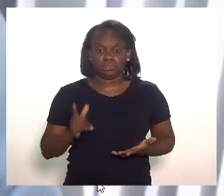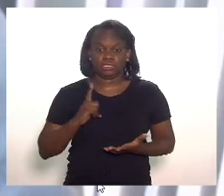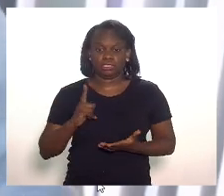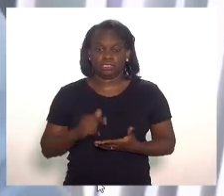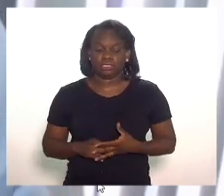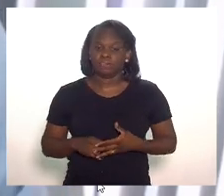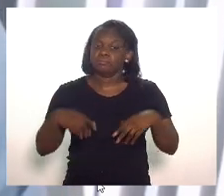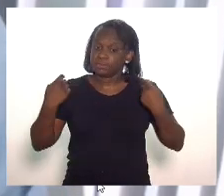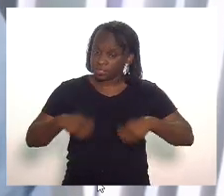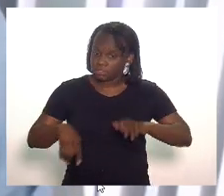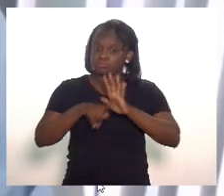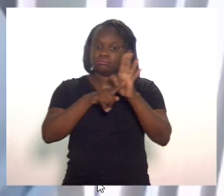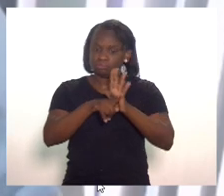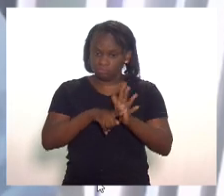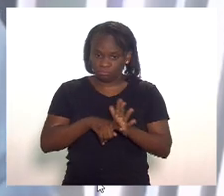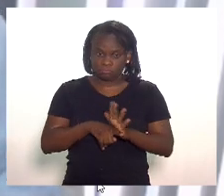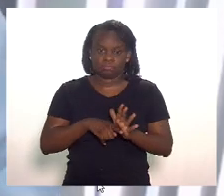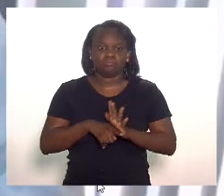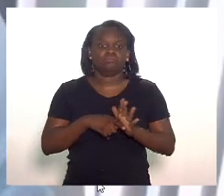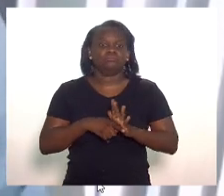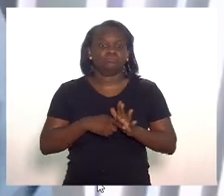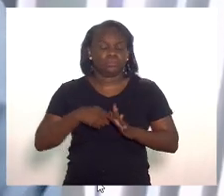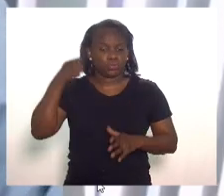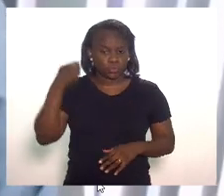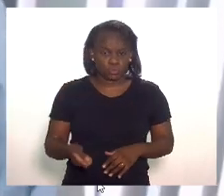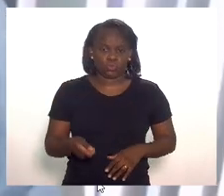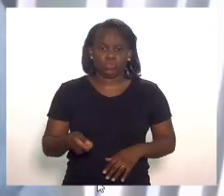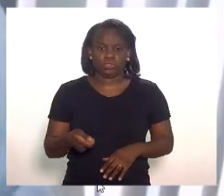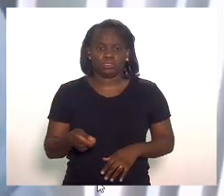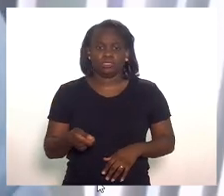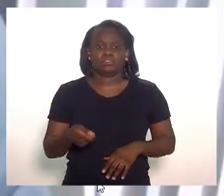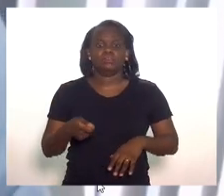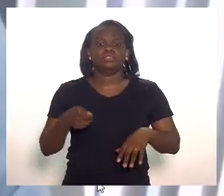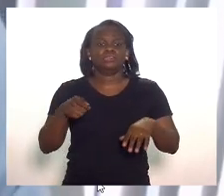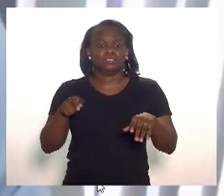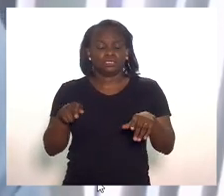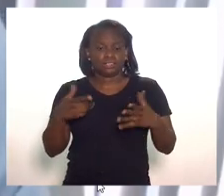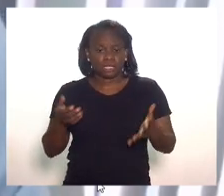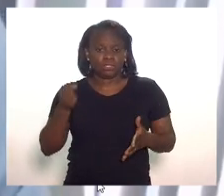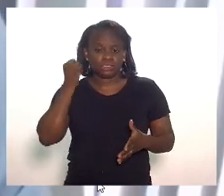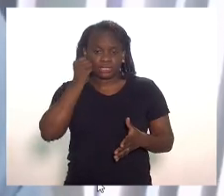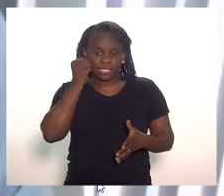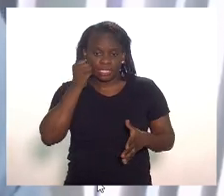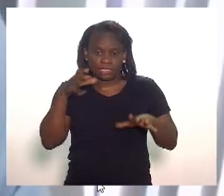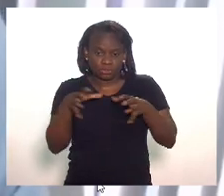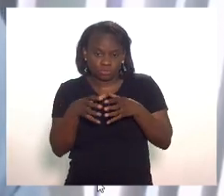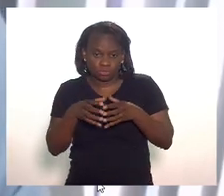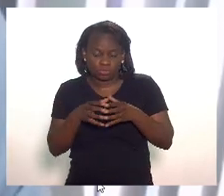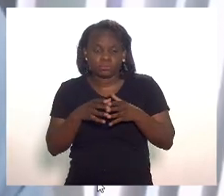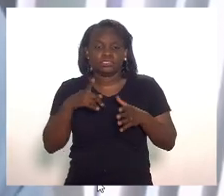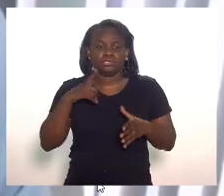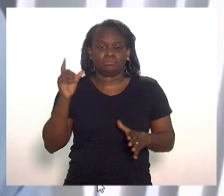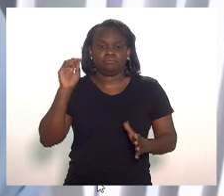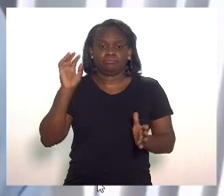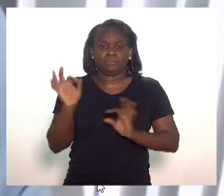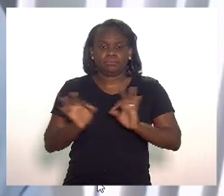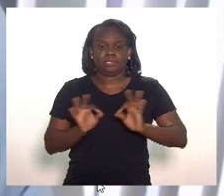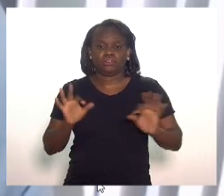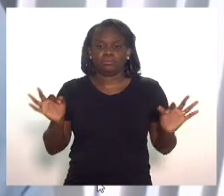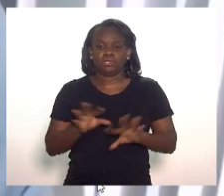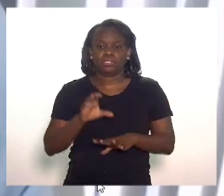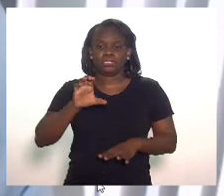preciso apurar é preciso apurar com rigor aliás o senado instituiu a CPI da